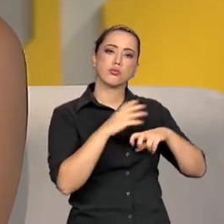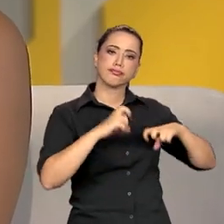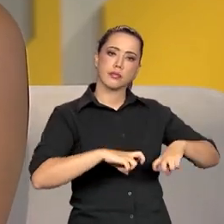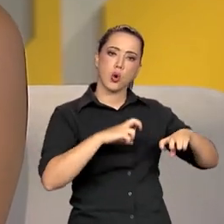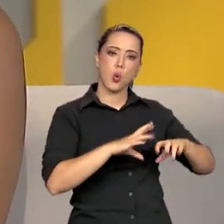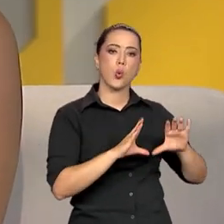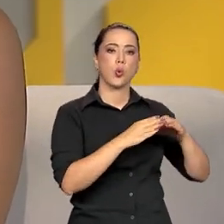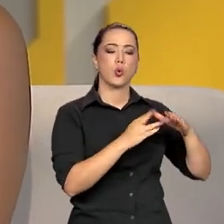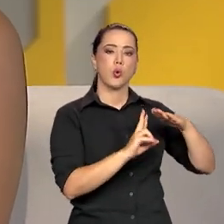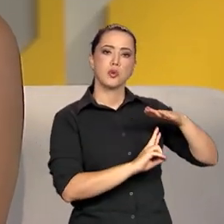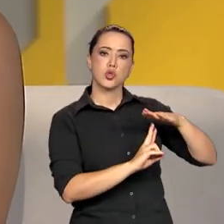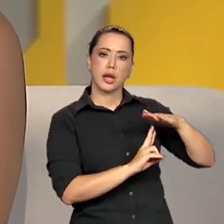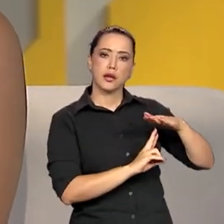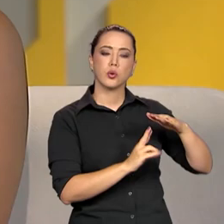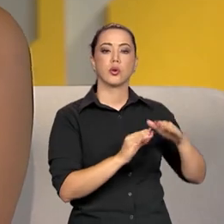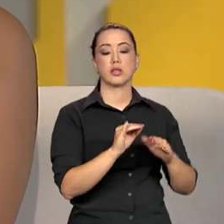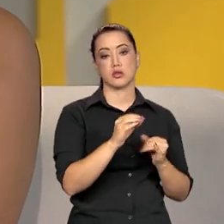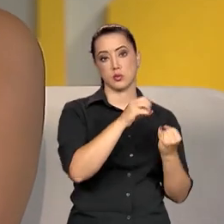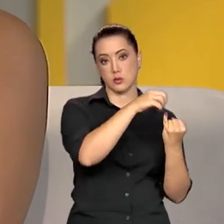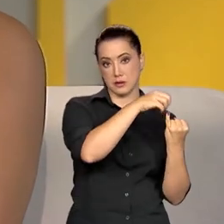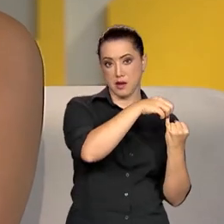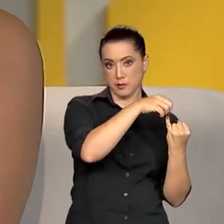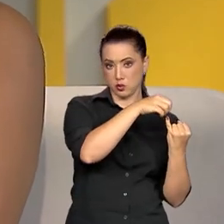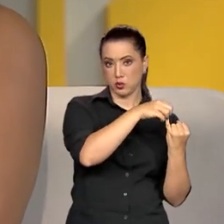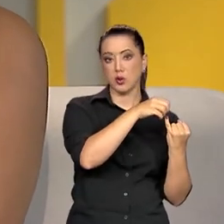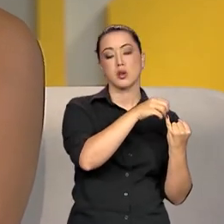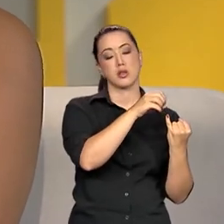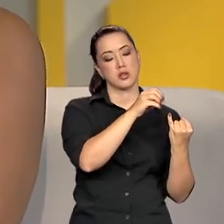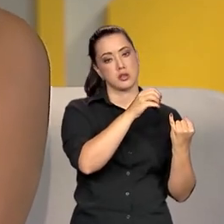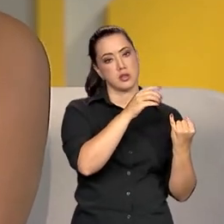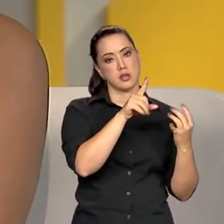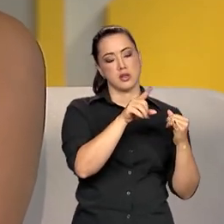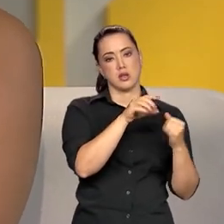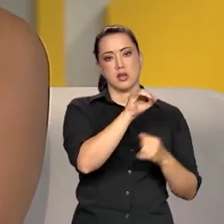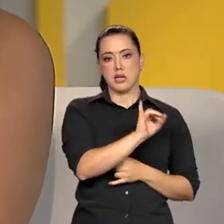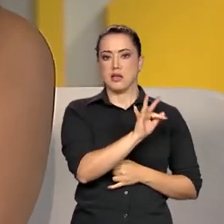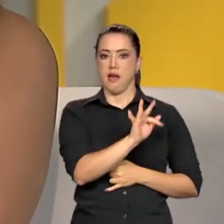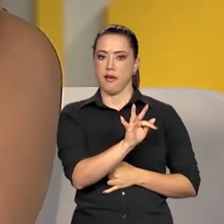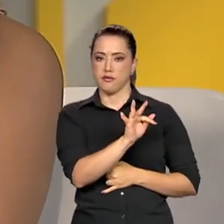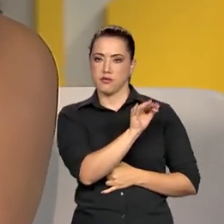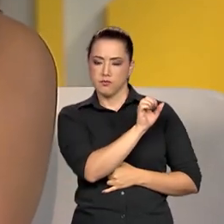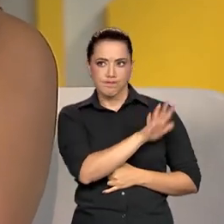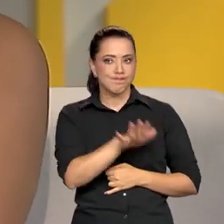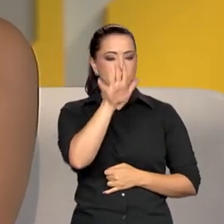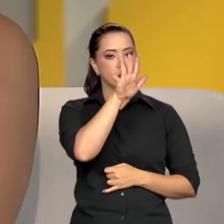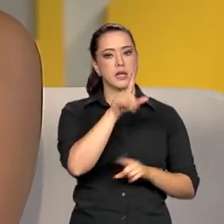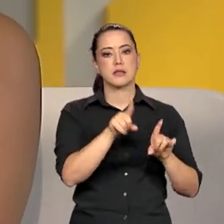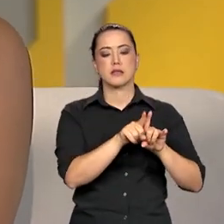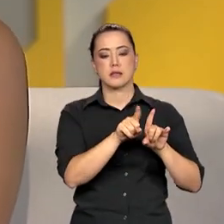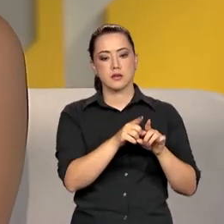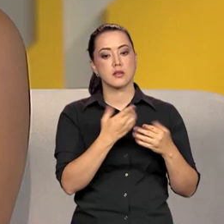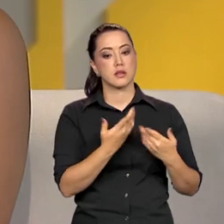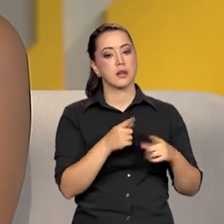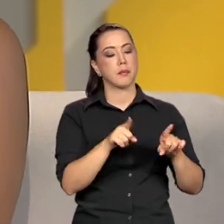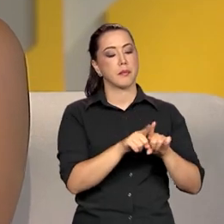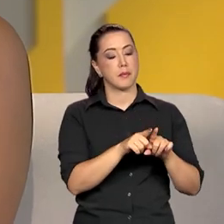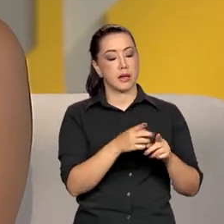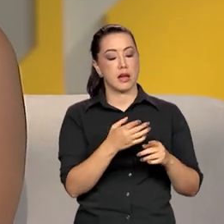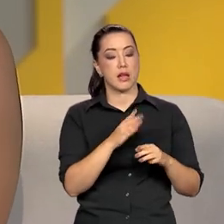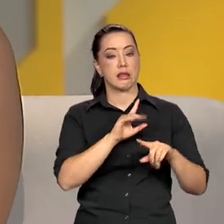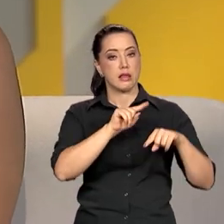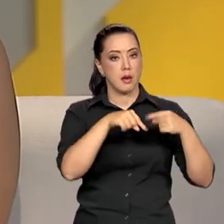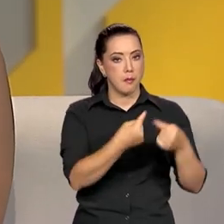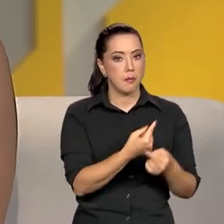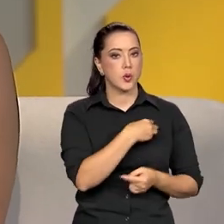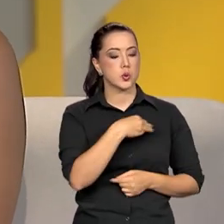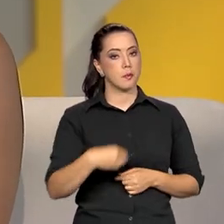Reitores dos Institutos Federais, e também Cefete Pedro II, e no mesmo dia sentamos com o ministro Camilo, onde a gente